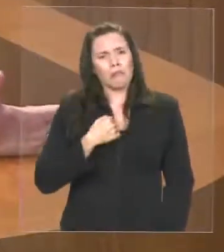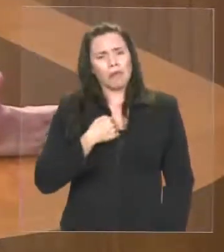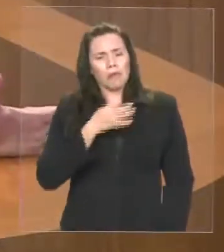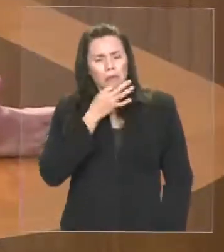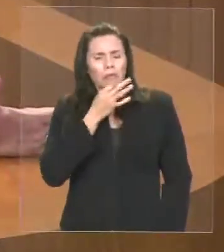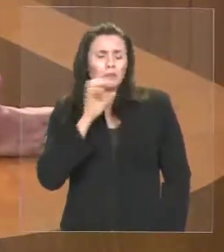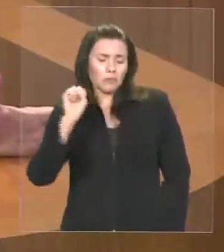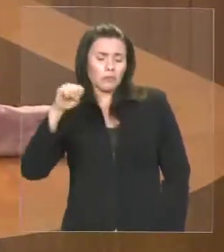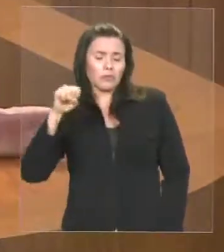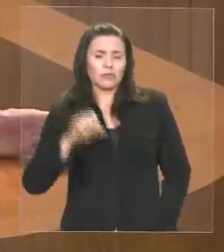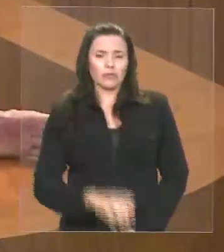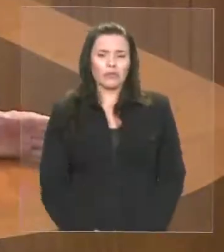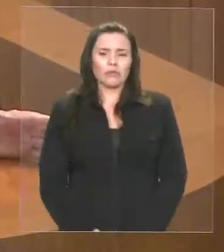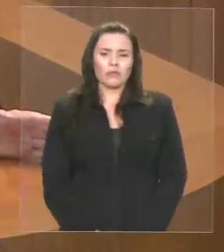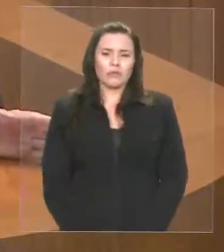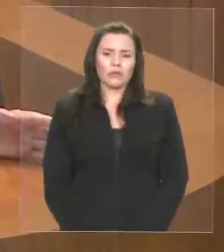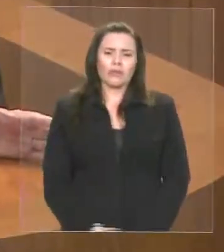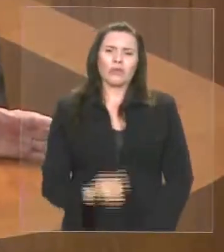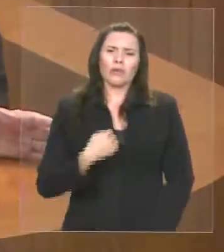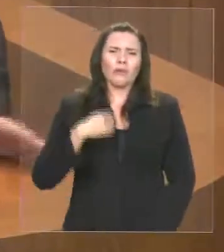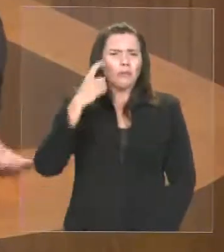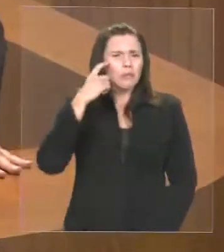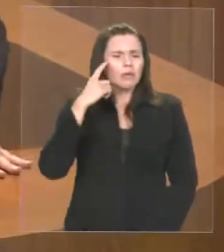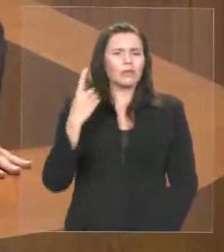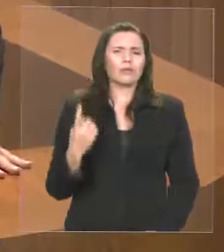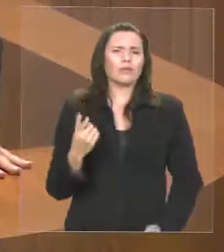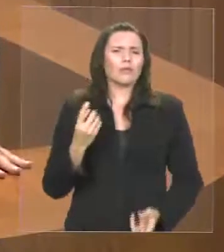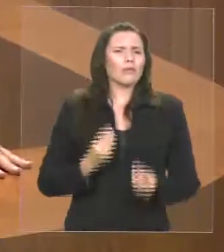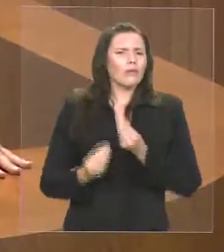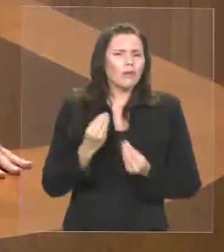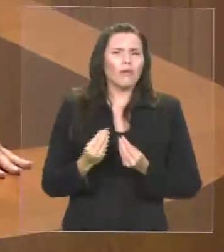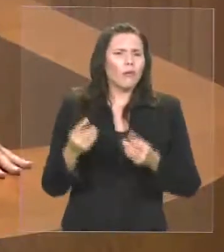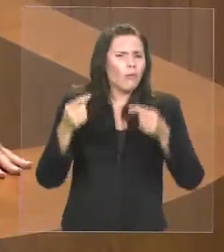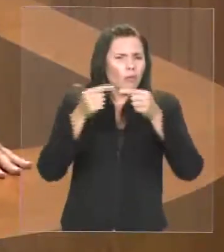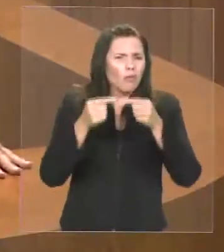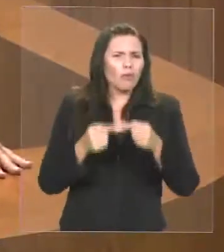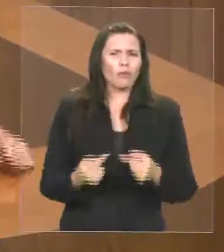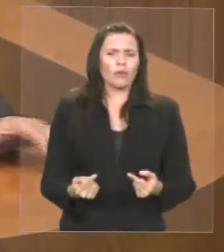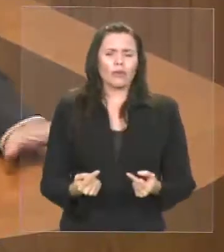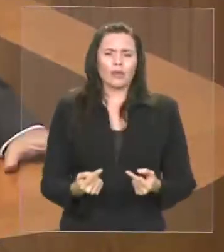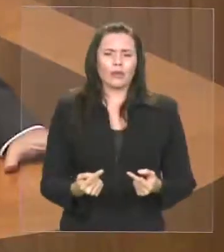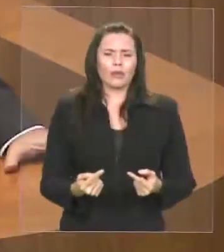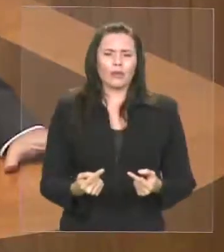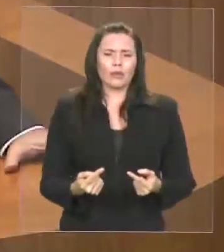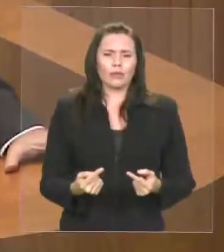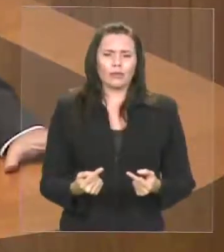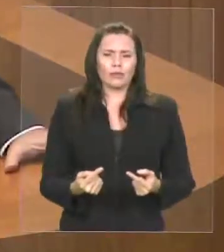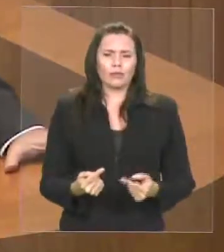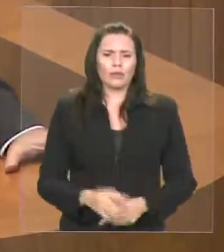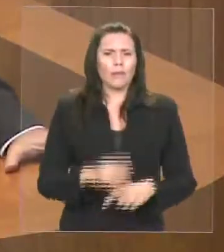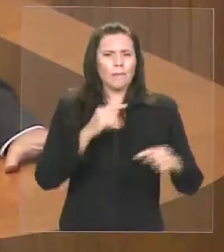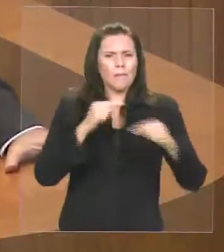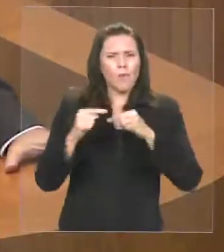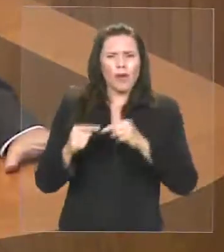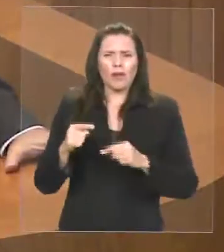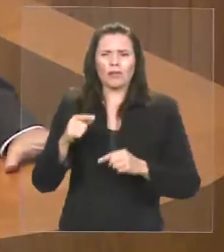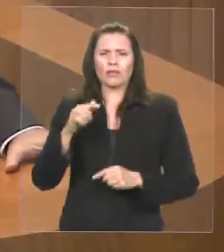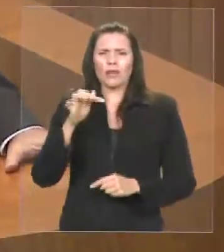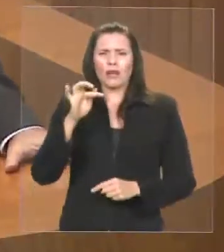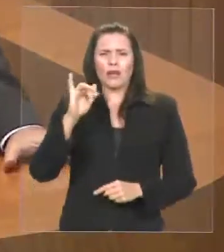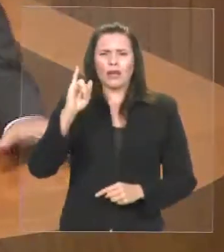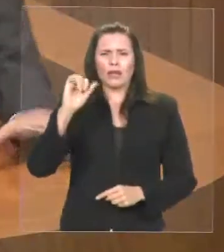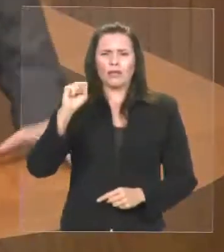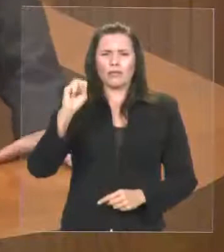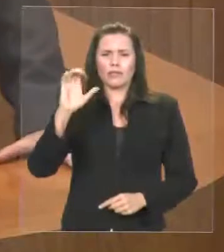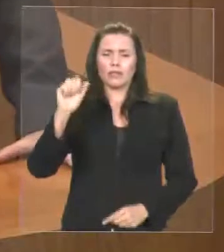população. Então, isso é uma divergência muito grande em termos do que se espera de política fiscal. E